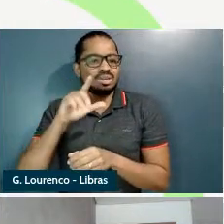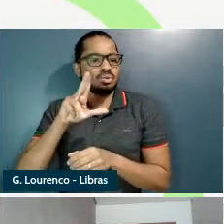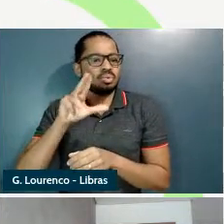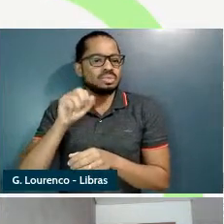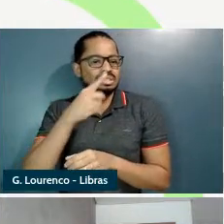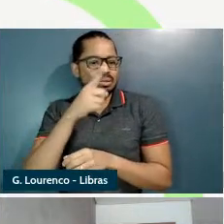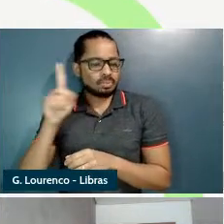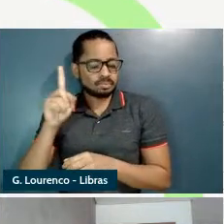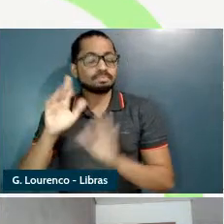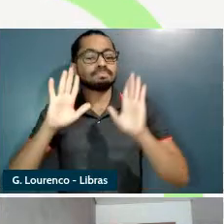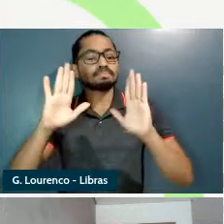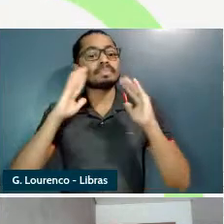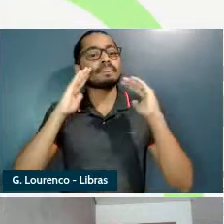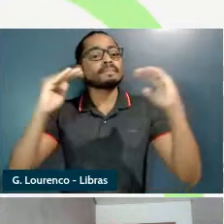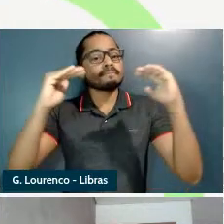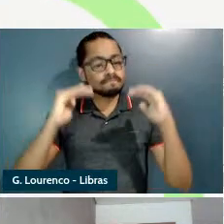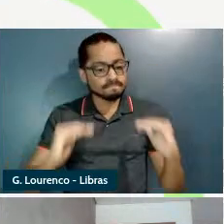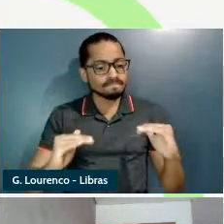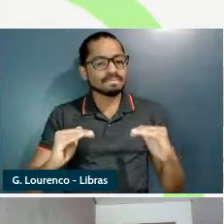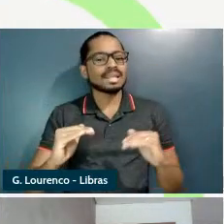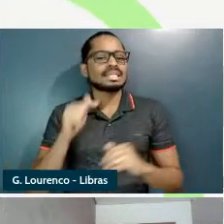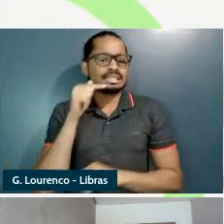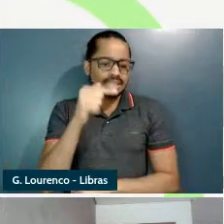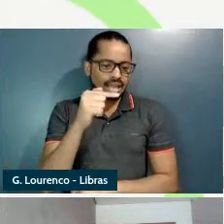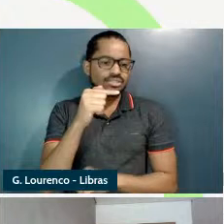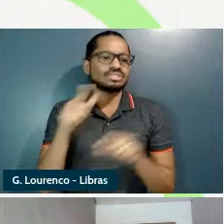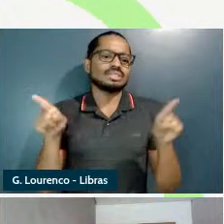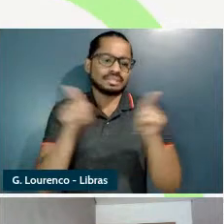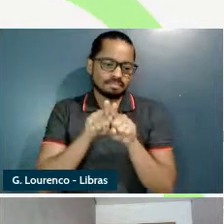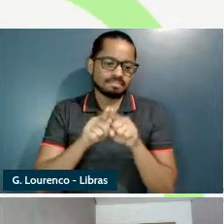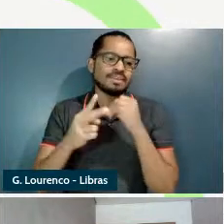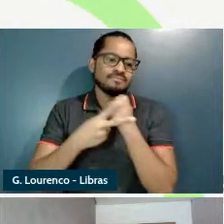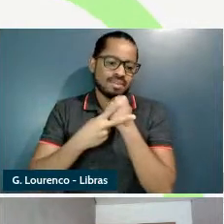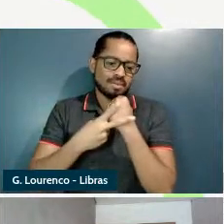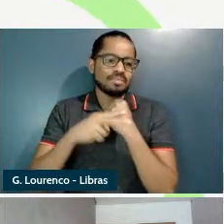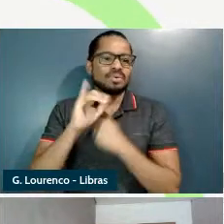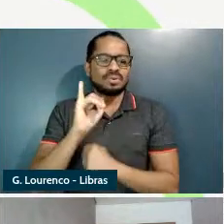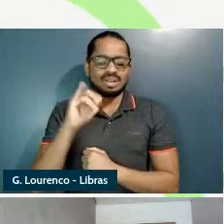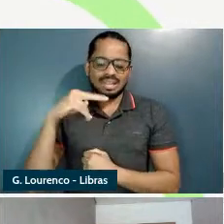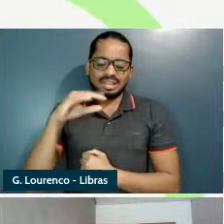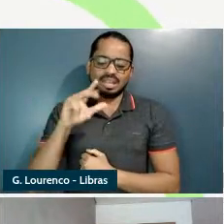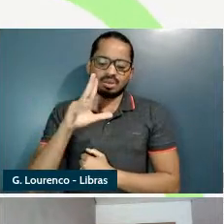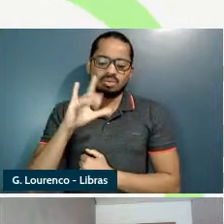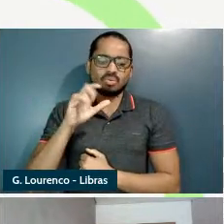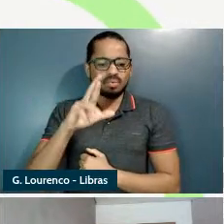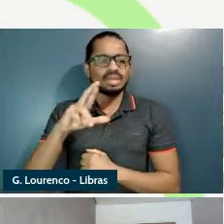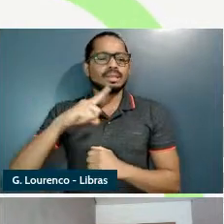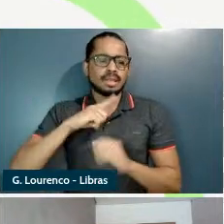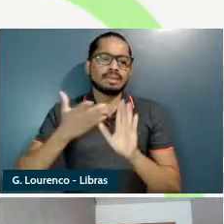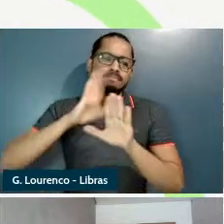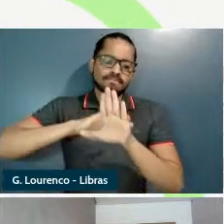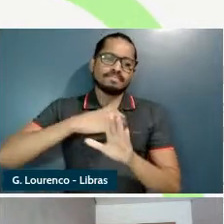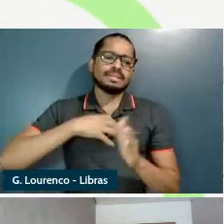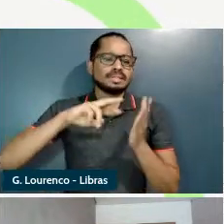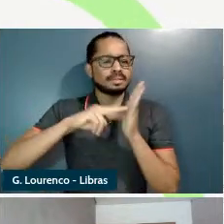então portanto eu posso fazer inversão locativa o artigo incluiu várias tabelas com análises quantitativas